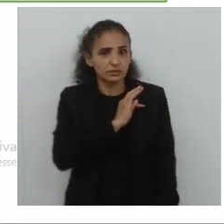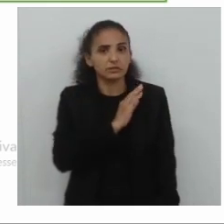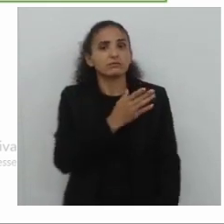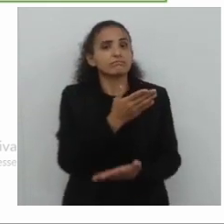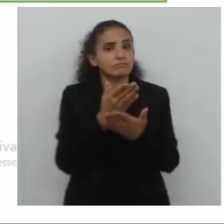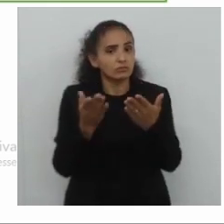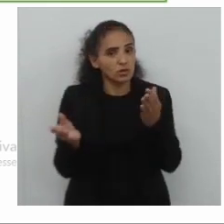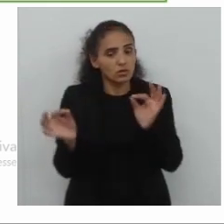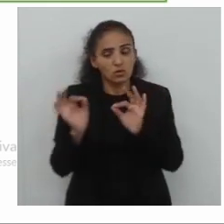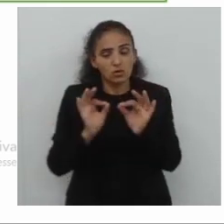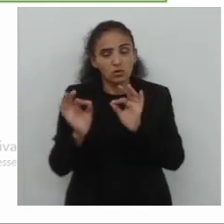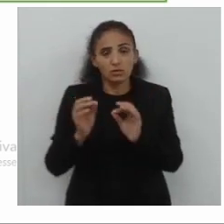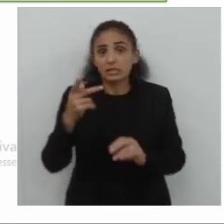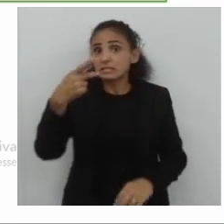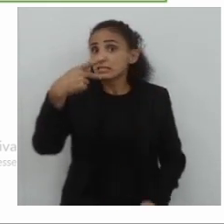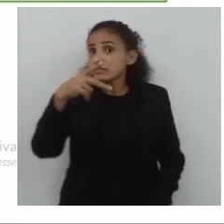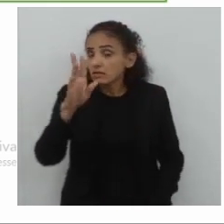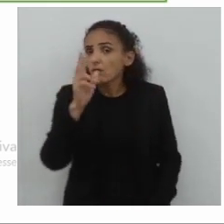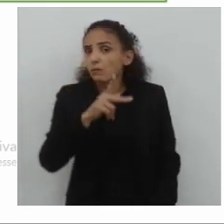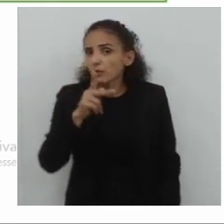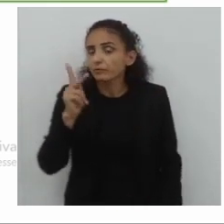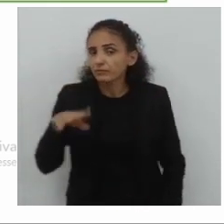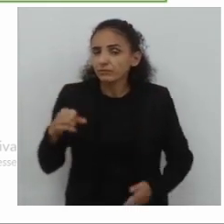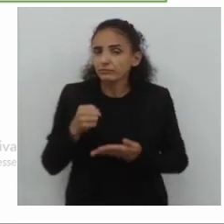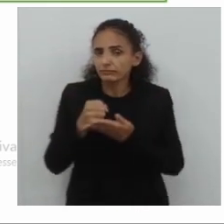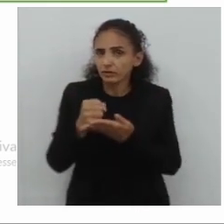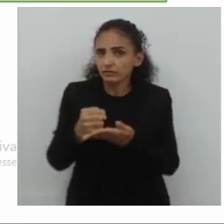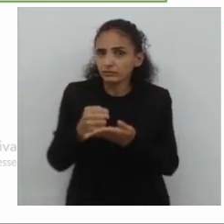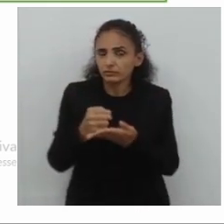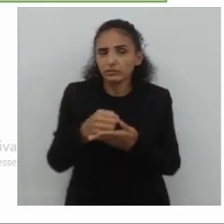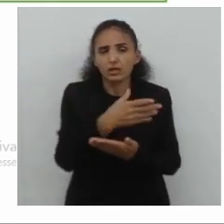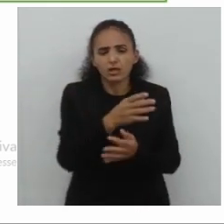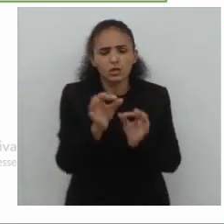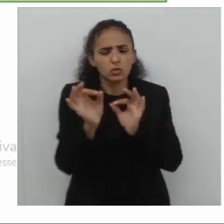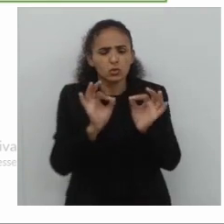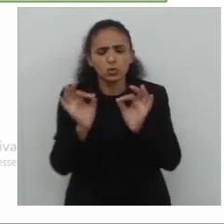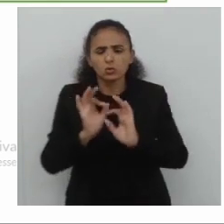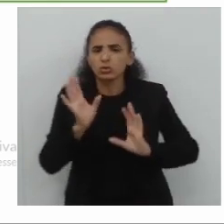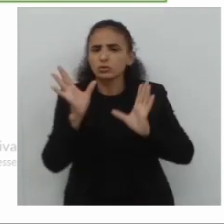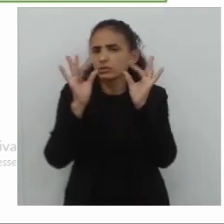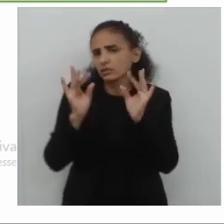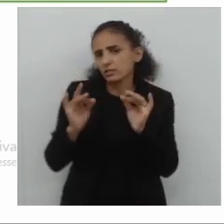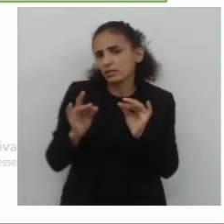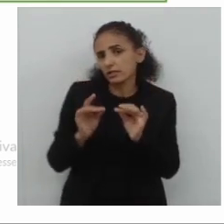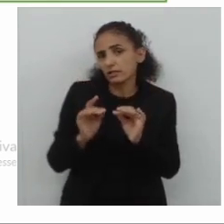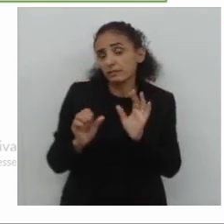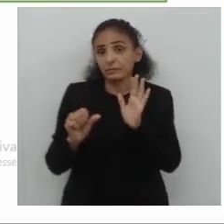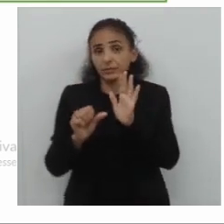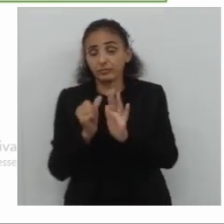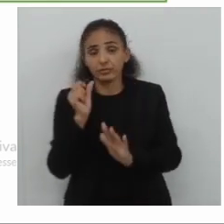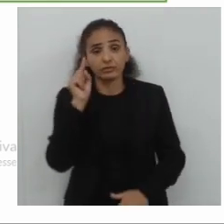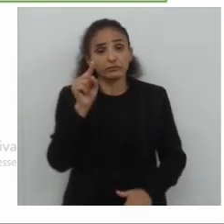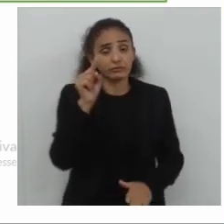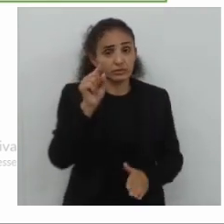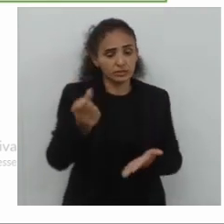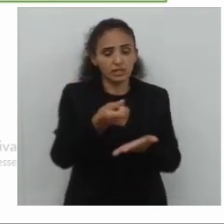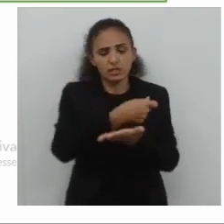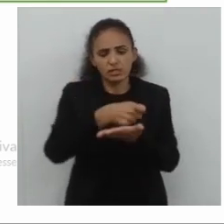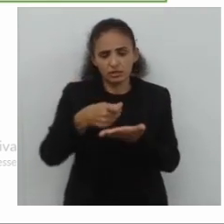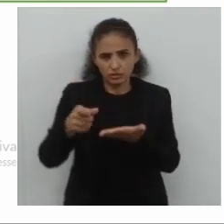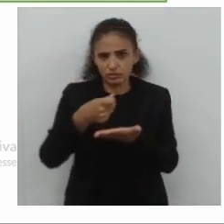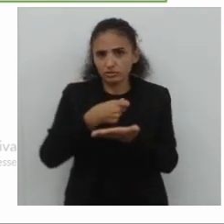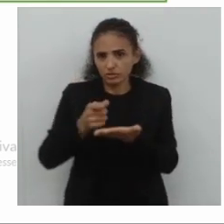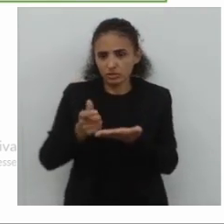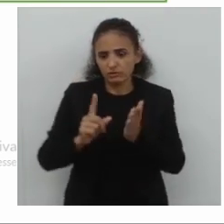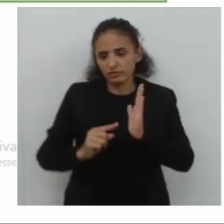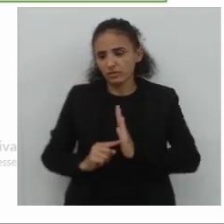trabalho do revisor, no caso, seu professor, do seu leitor, certo? Abrange a análise, linguagem, percebendo,